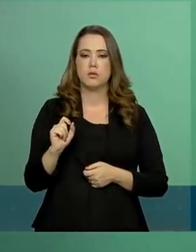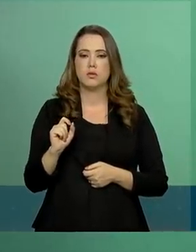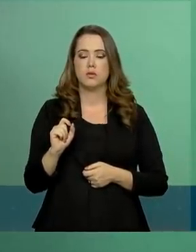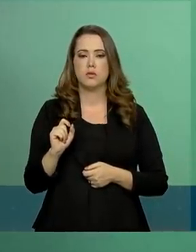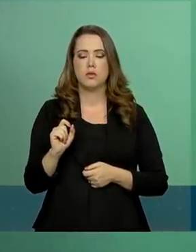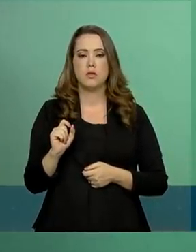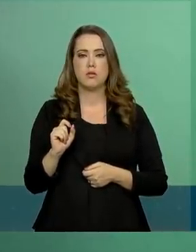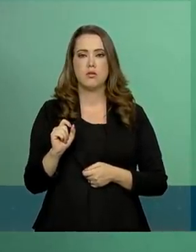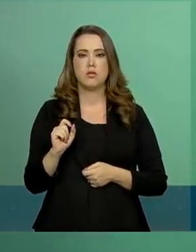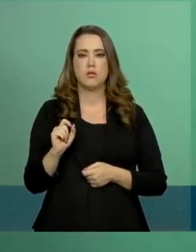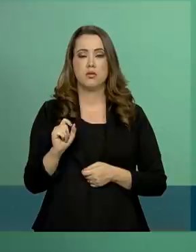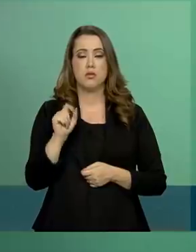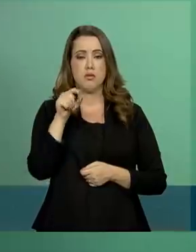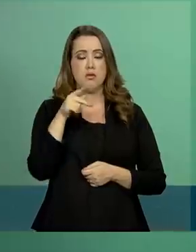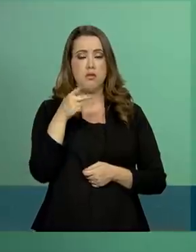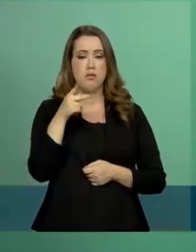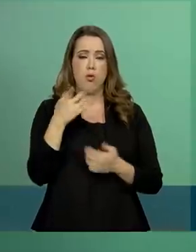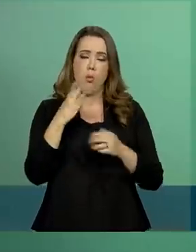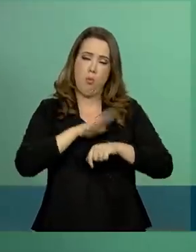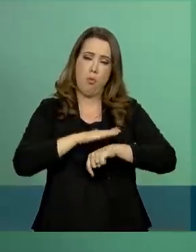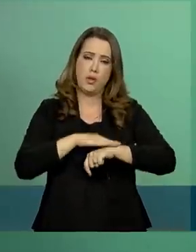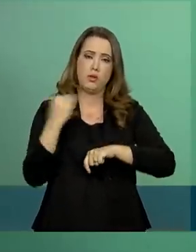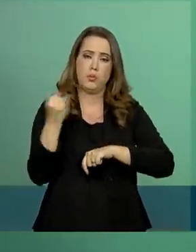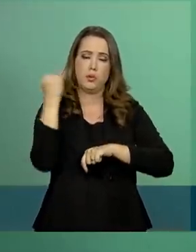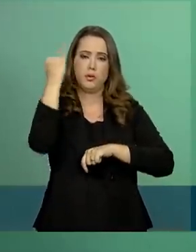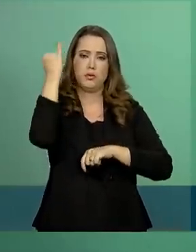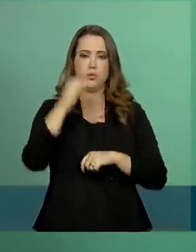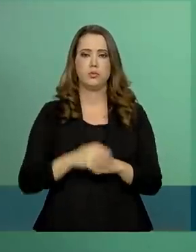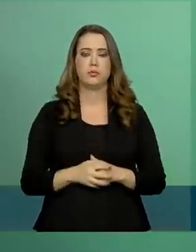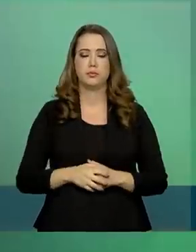a alocução em relação a esse momento tão especial.